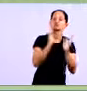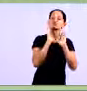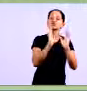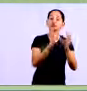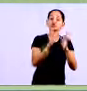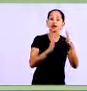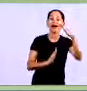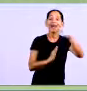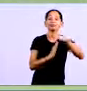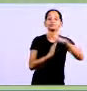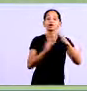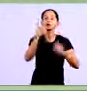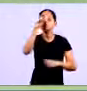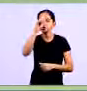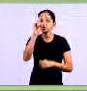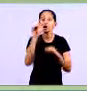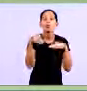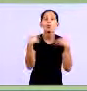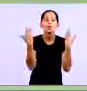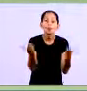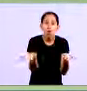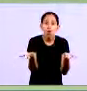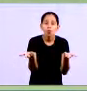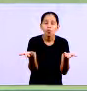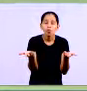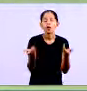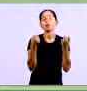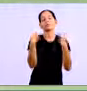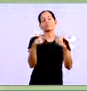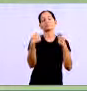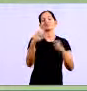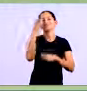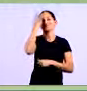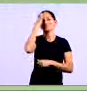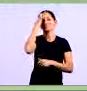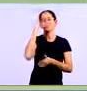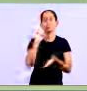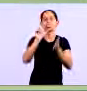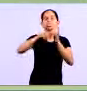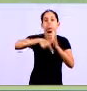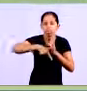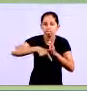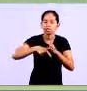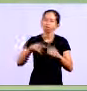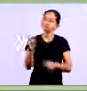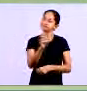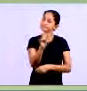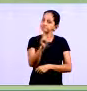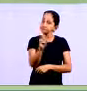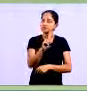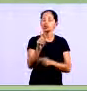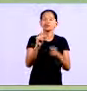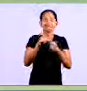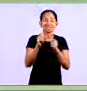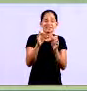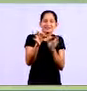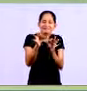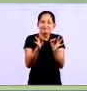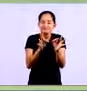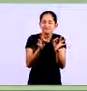tenho um prazo para pagar aquela mercadoria que eu comprei. Então, eu tenho que ter um controle para evitar que essas contas atrasem, para evitar que essas contas,